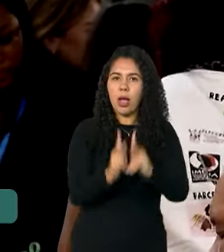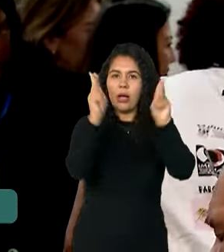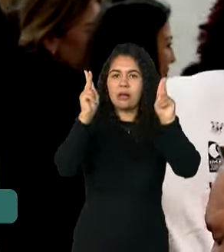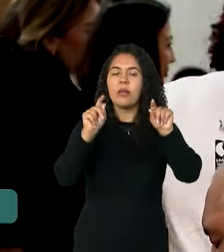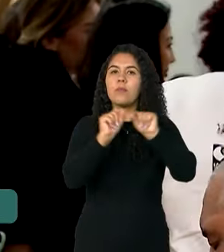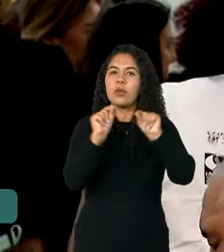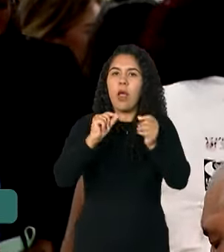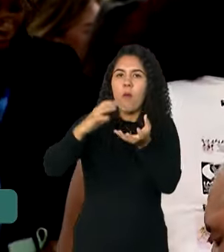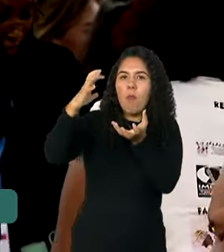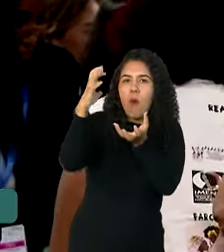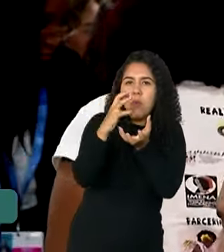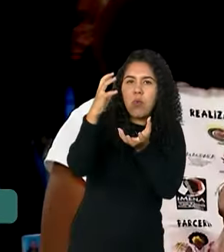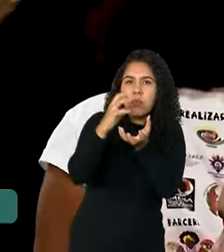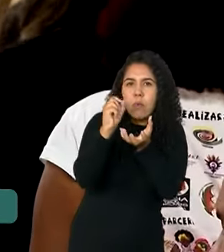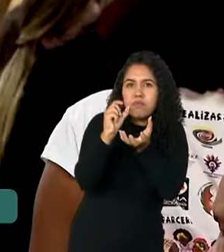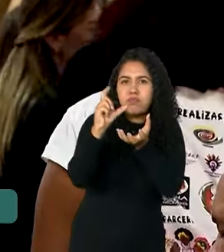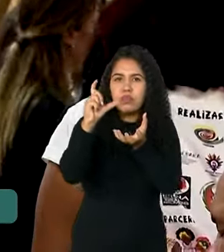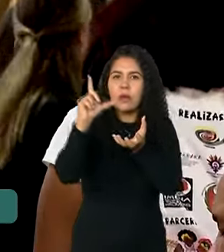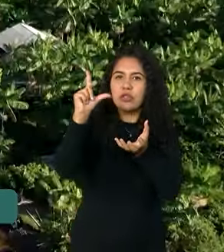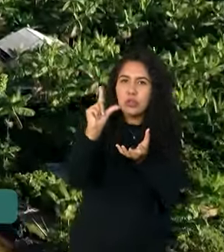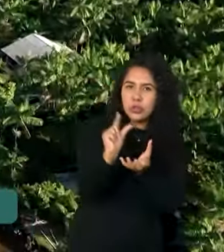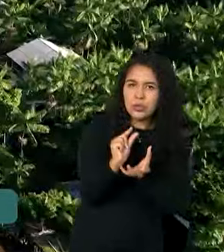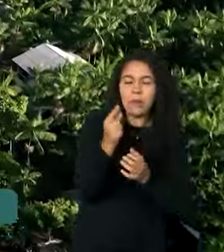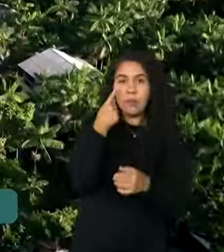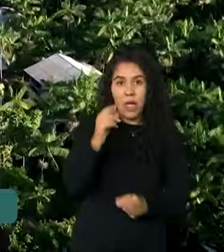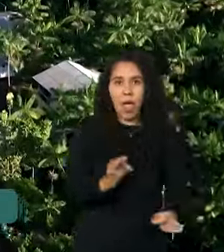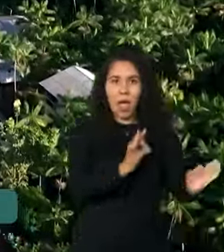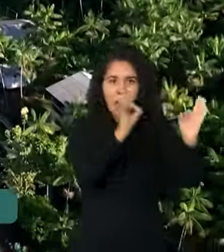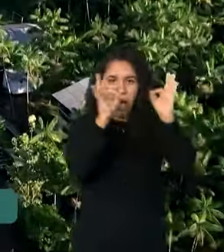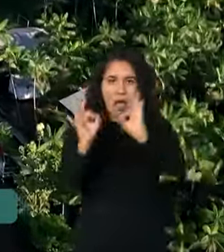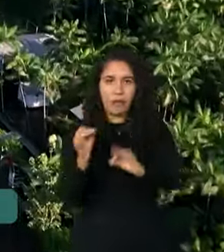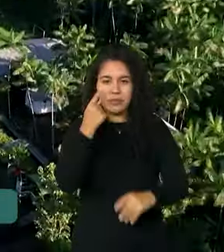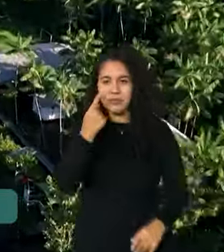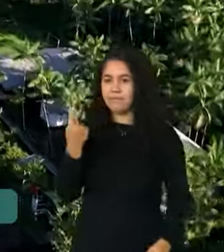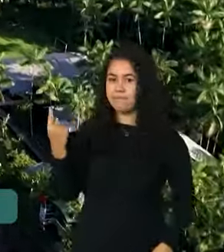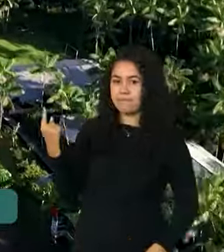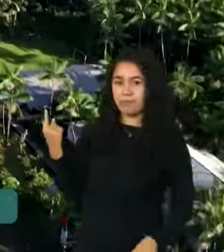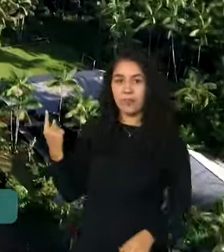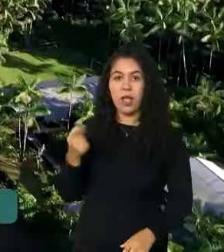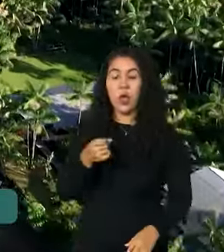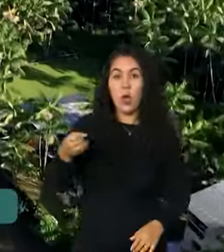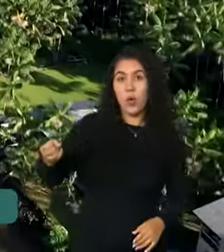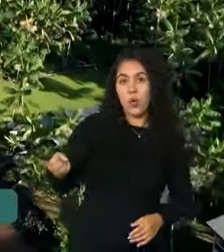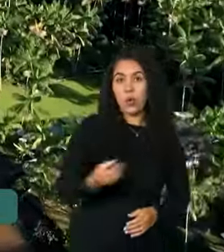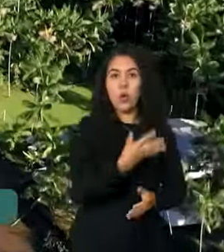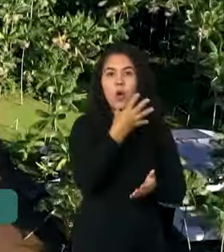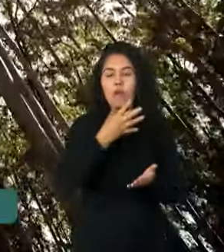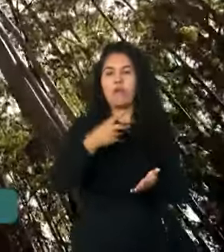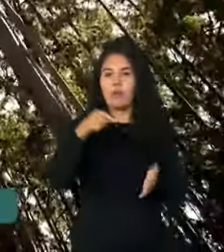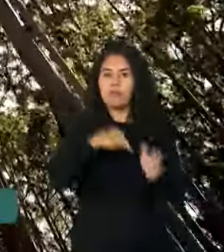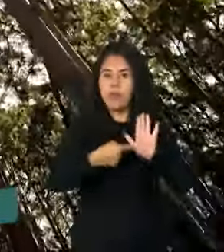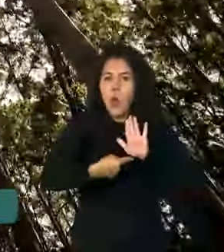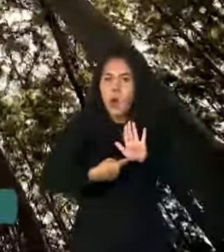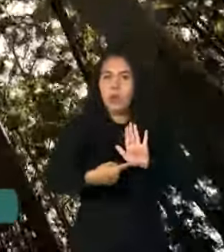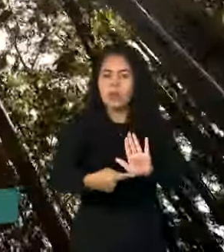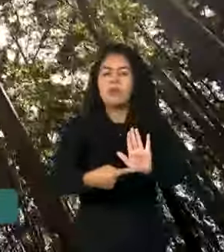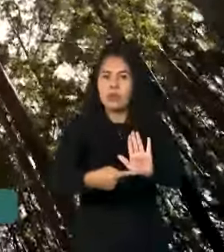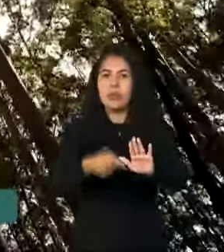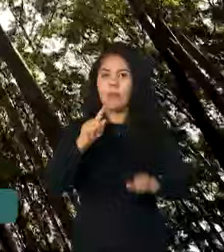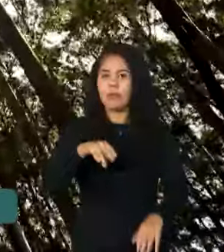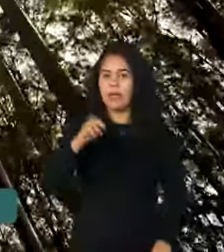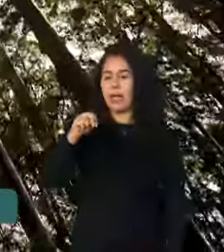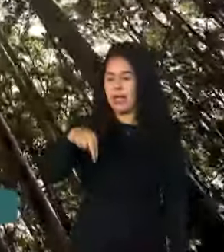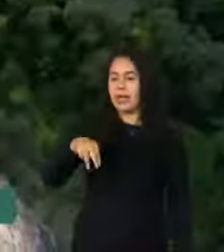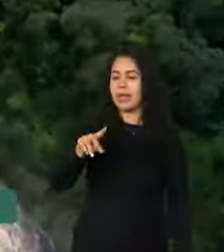estufa. Vamos ver na reportagem. A nova contribuição nacionalmente determinada, o NDC,